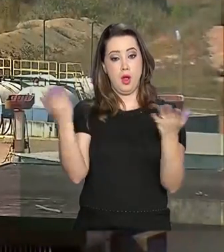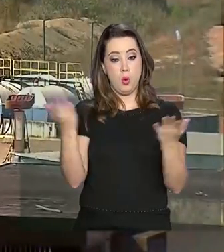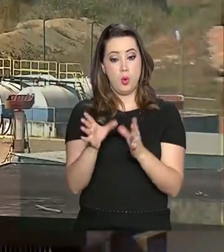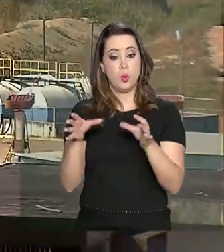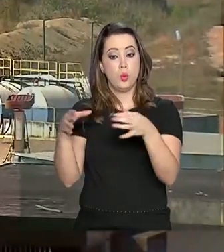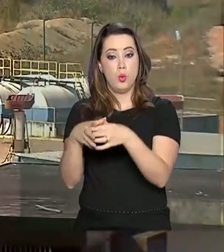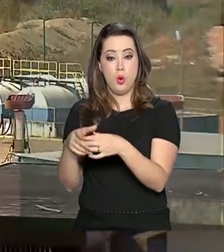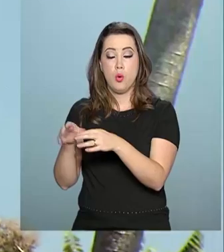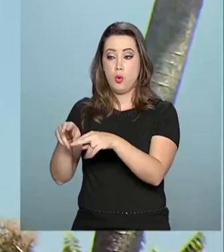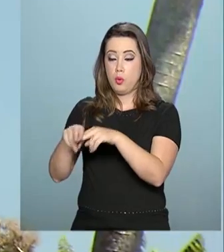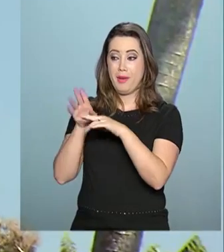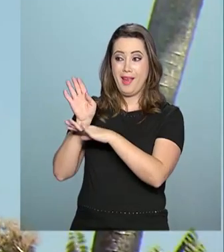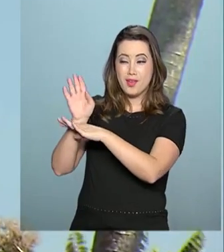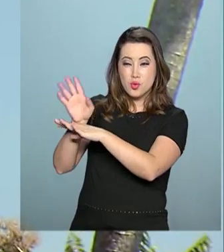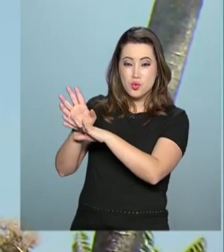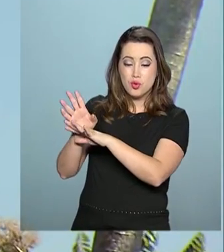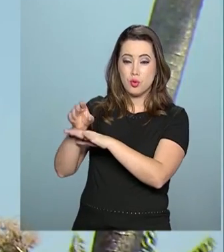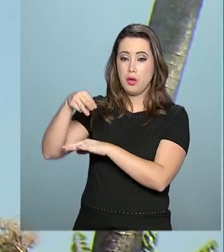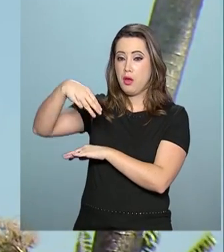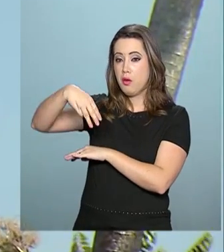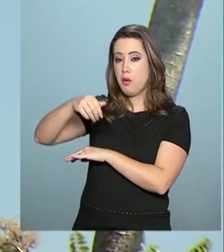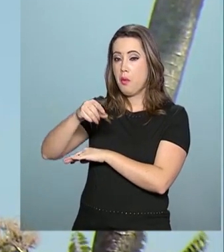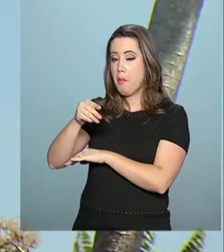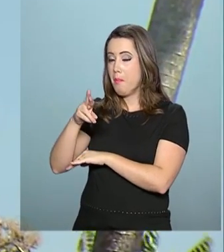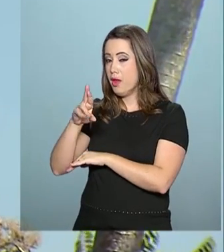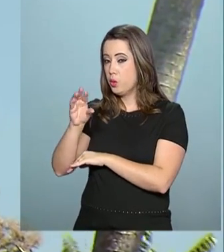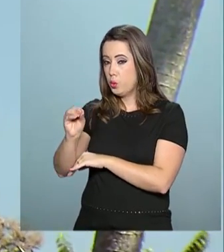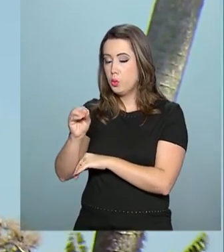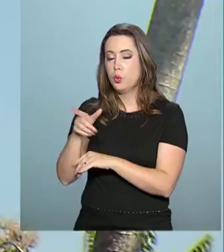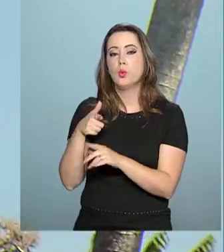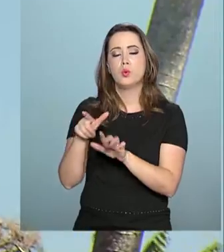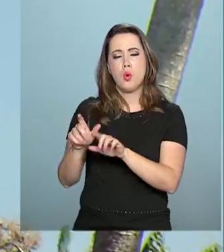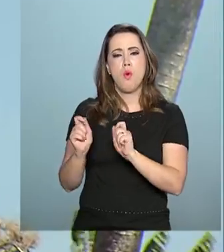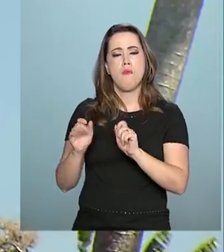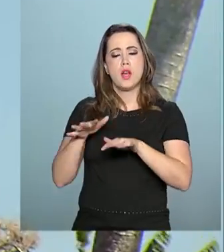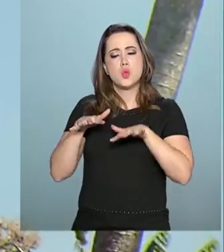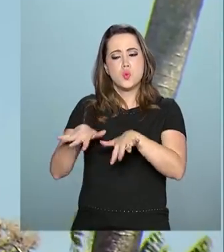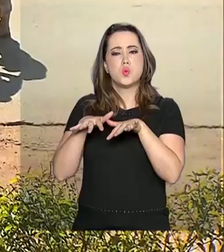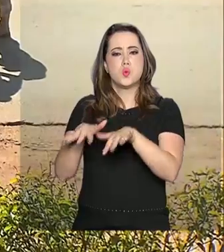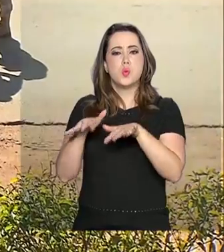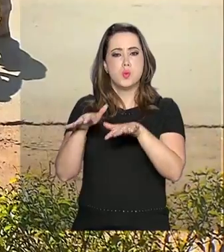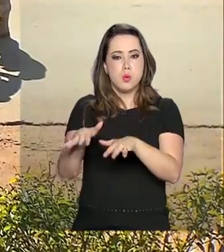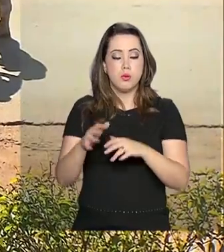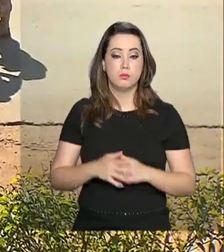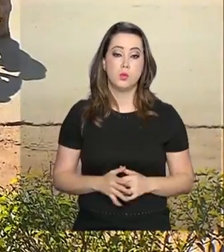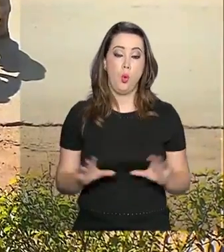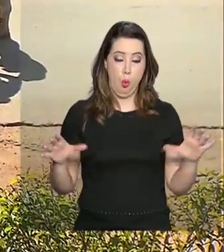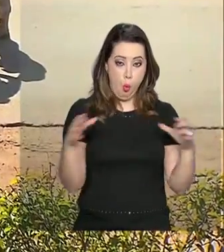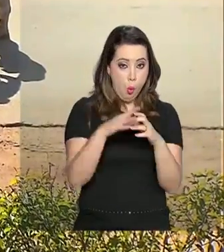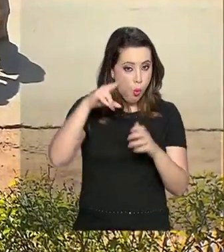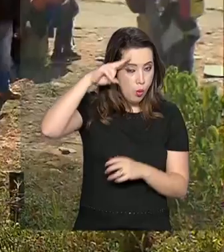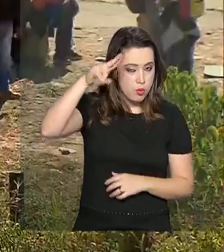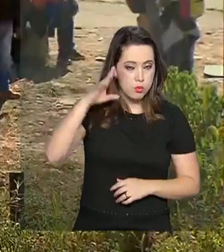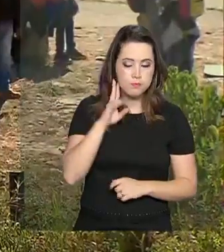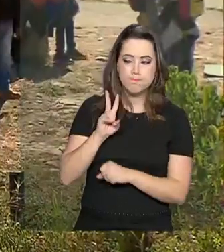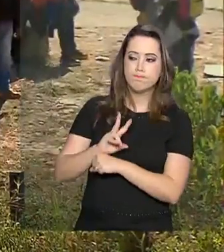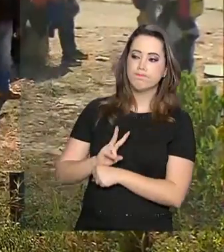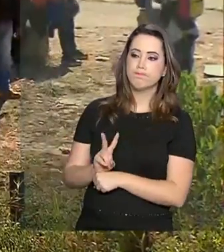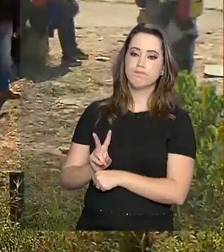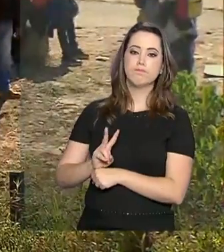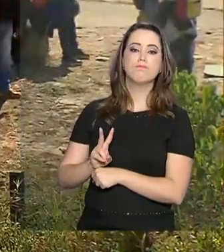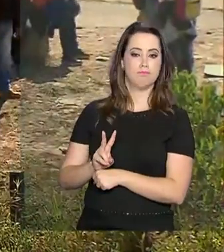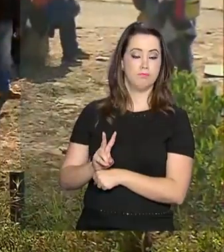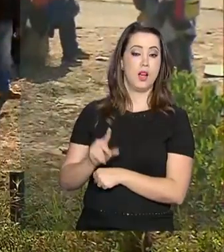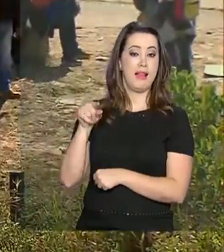divisa entre os dois países. Homens do Exército acompanham de perto essa movimentação. Aqui em Pacaraima,